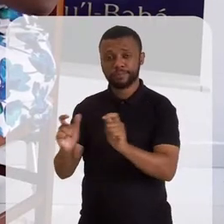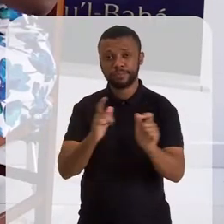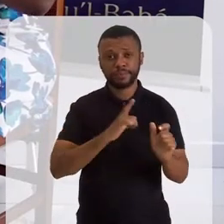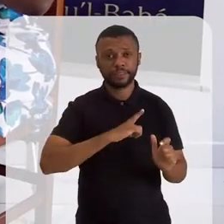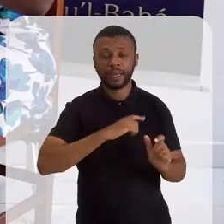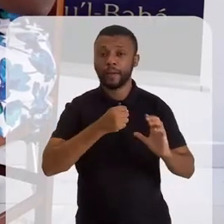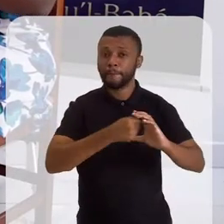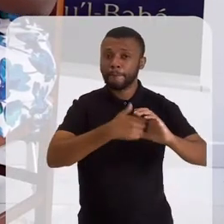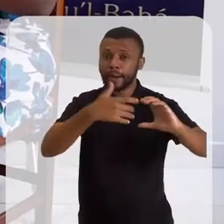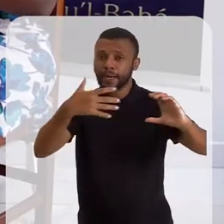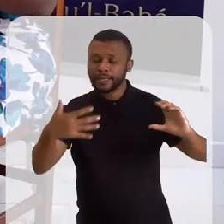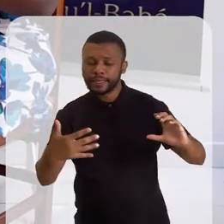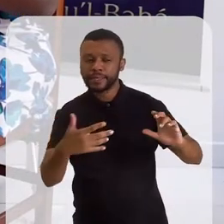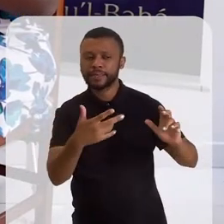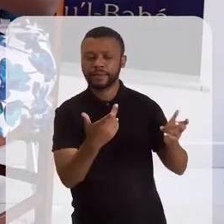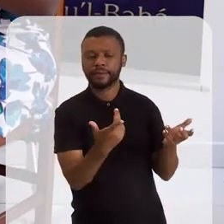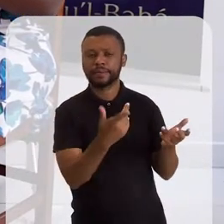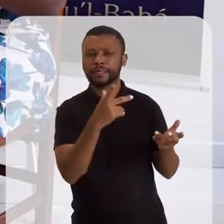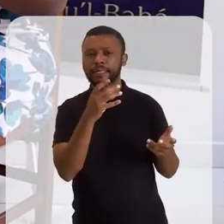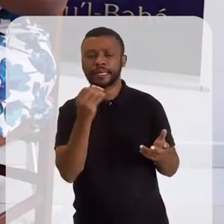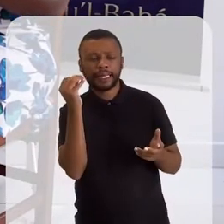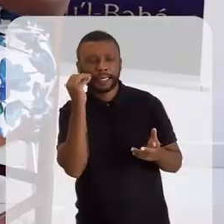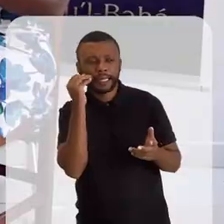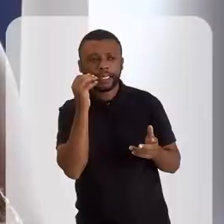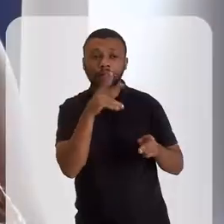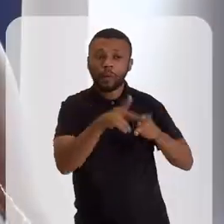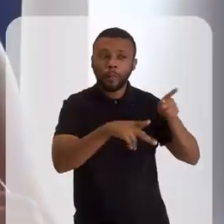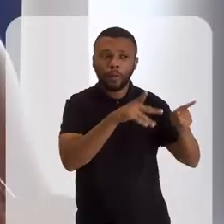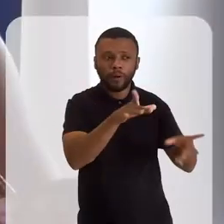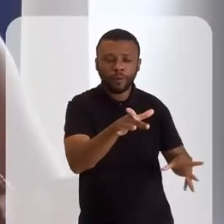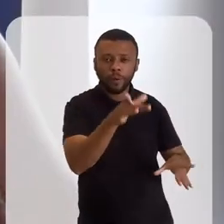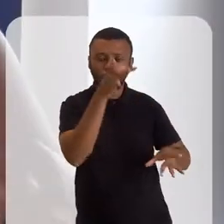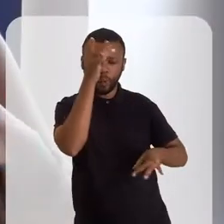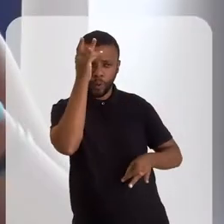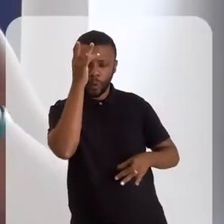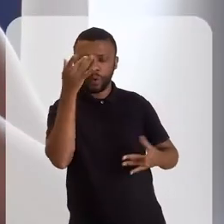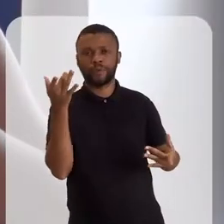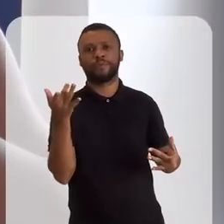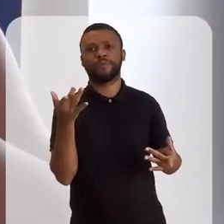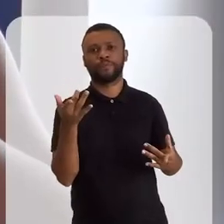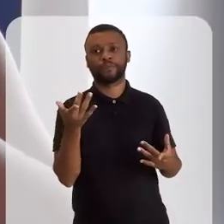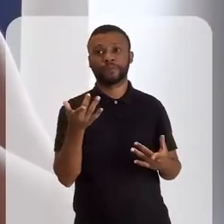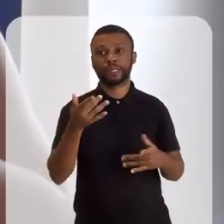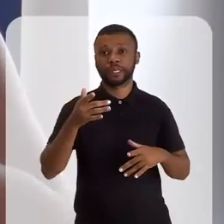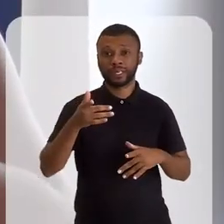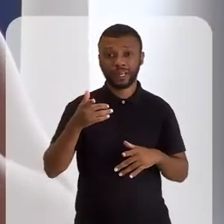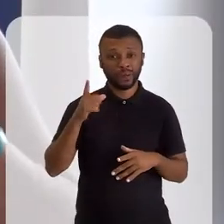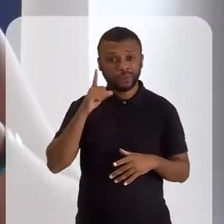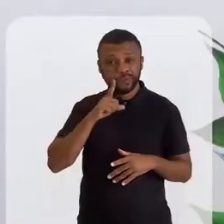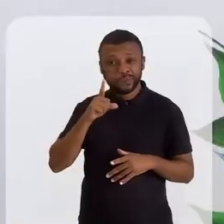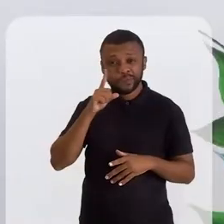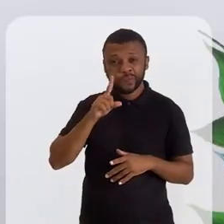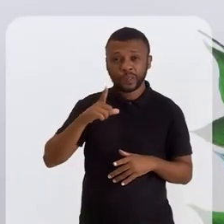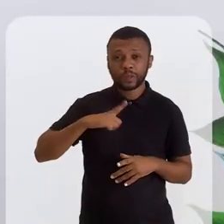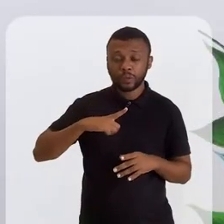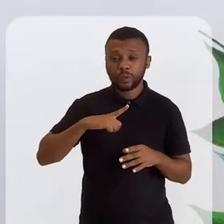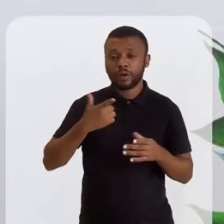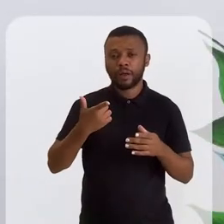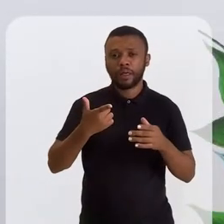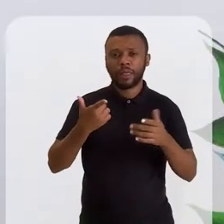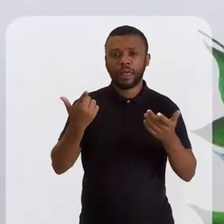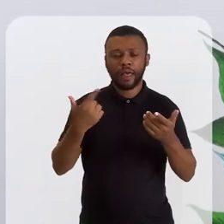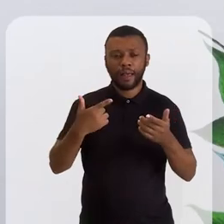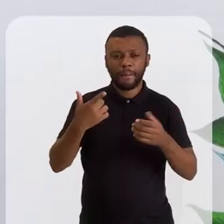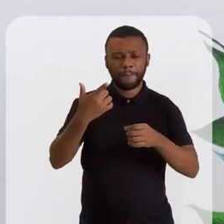pouquinho do jeito do povo. Então, nos Estados Unidos, é tudo rendado, é uma beleza em mármore.